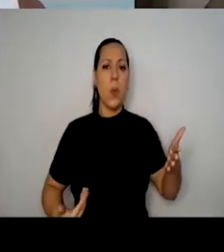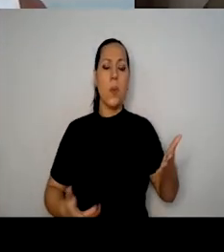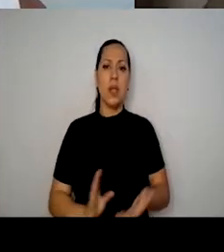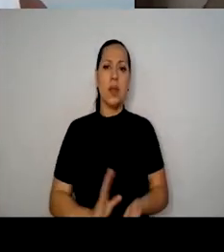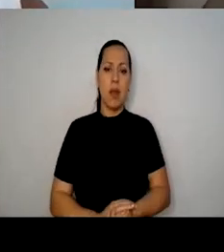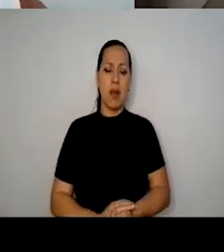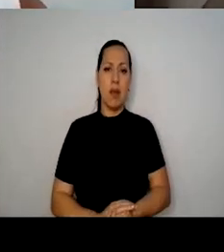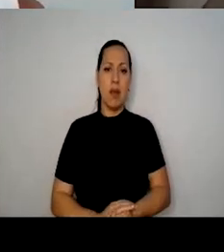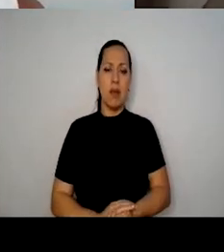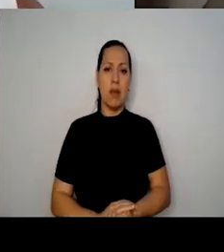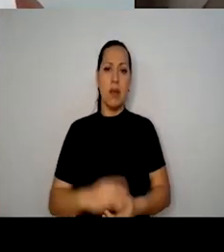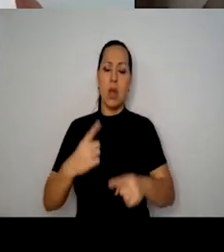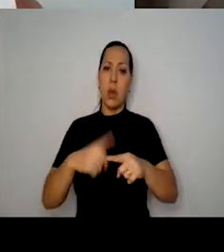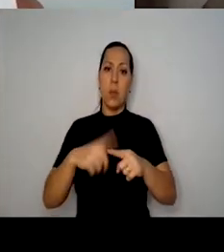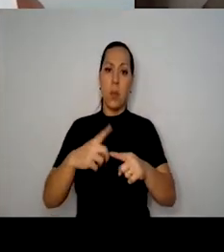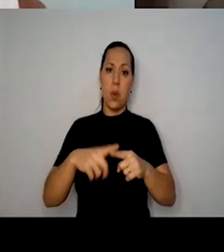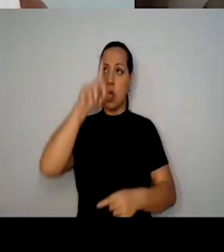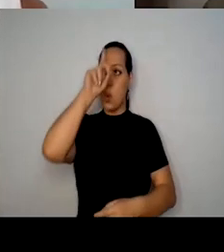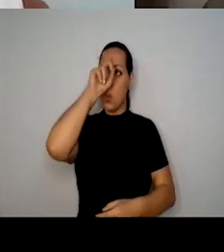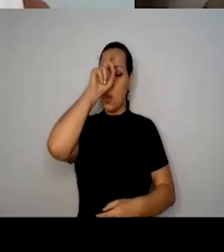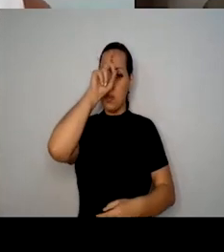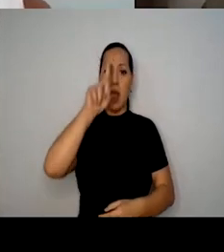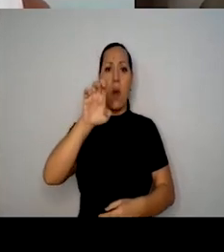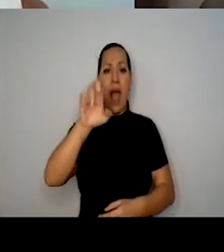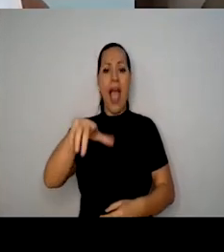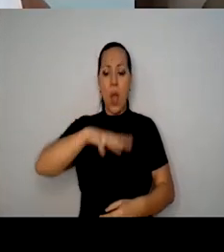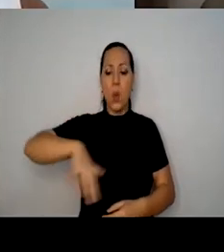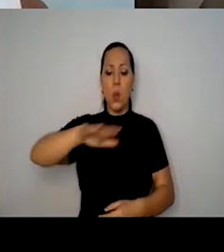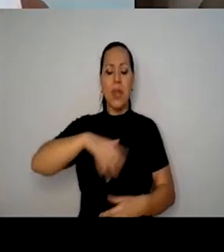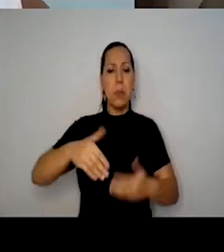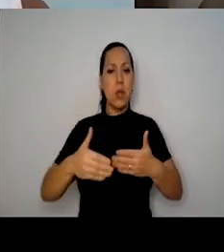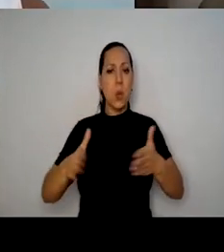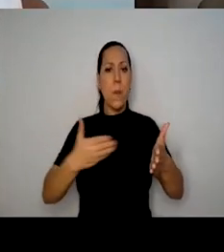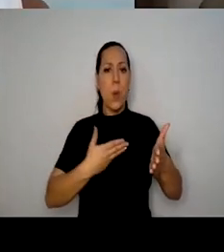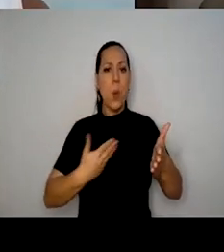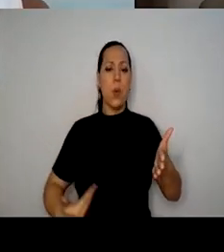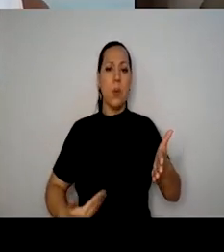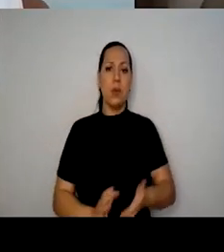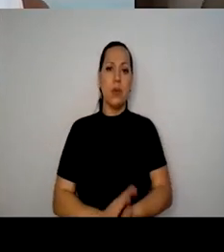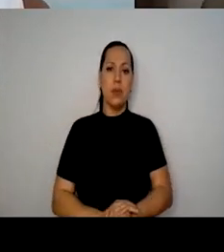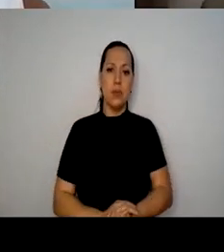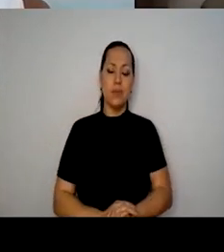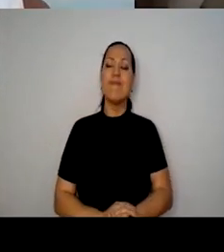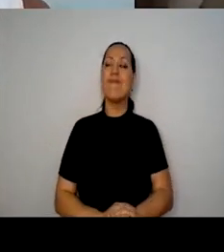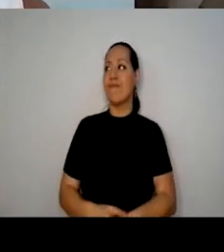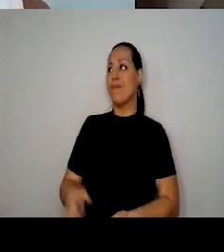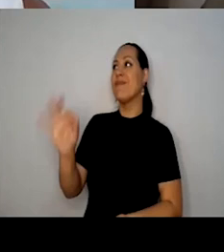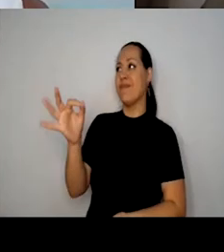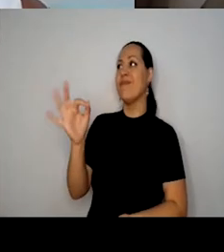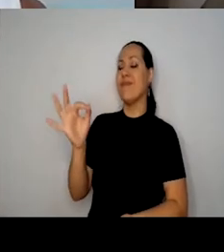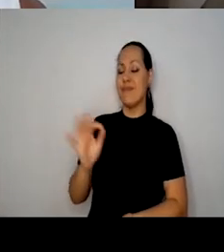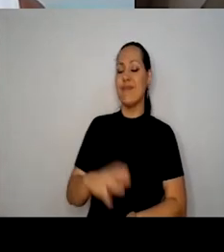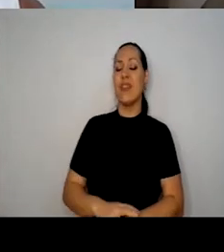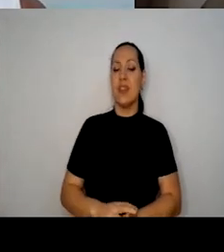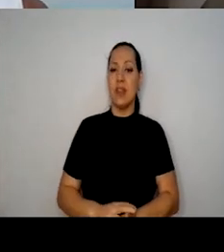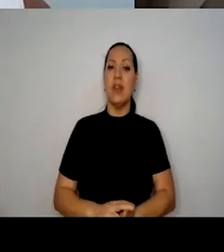público de saúde. Sem dúvida, Mafalda, esse encontro da arte com